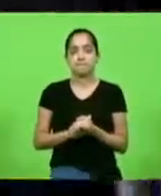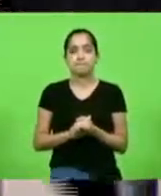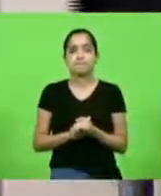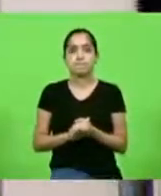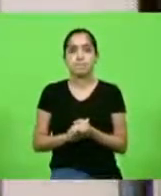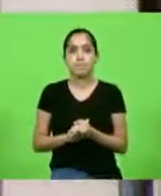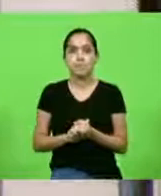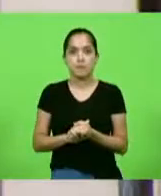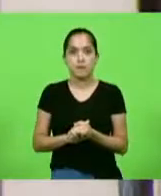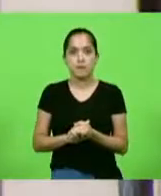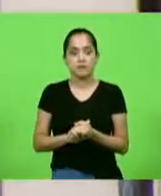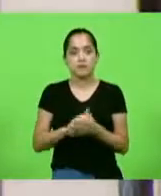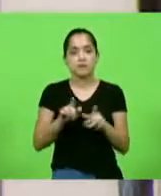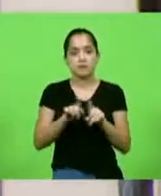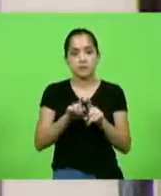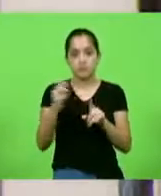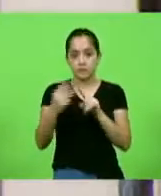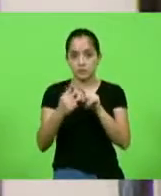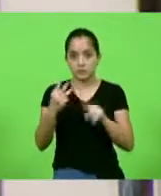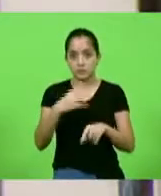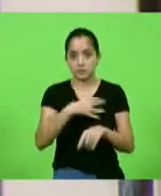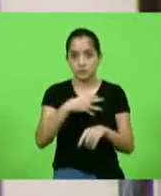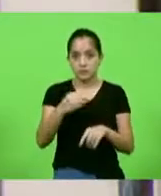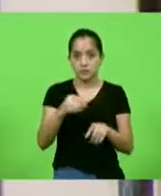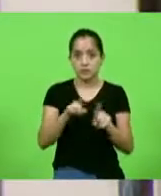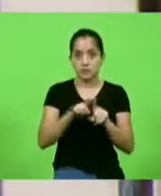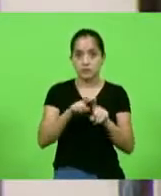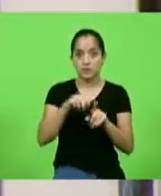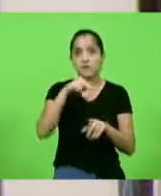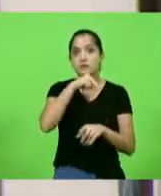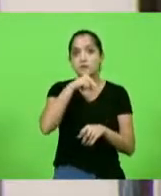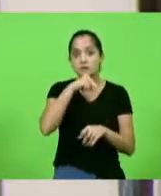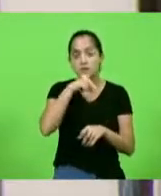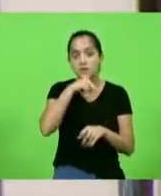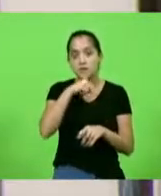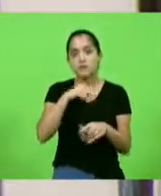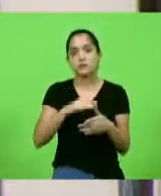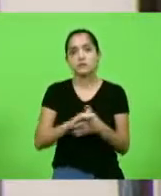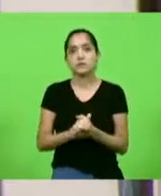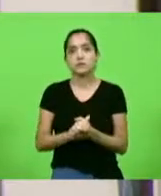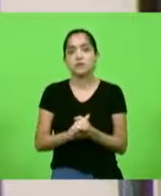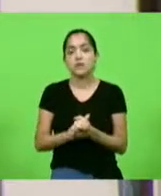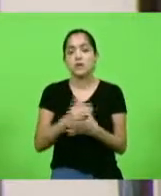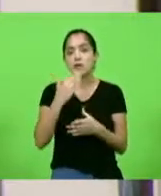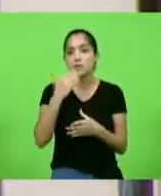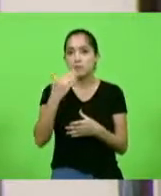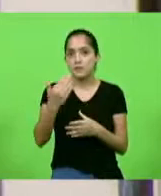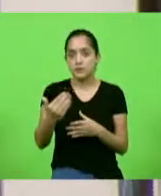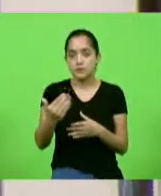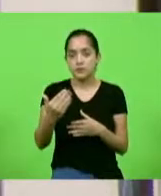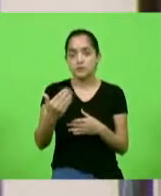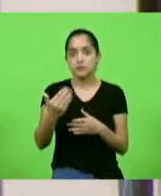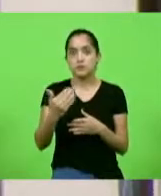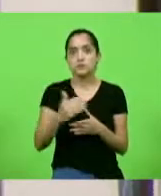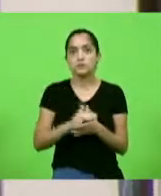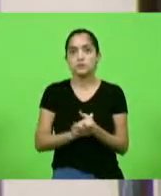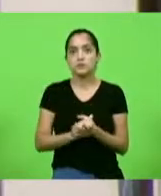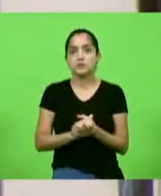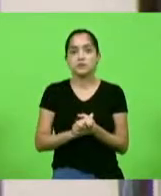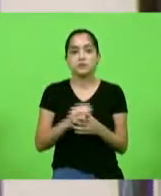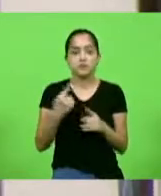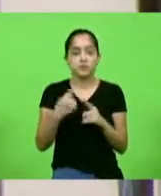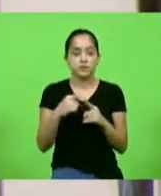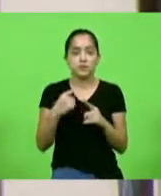e a Carla, aos netos. Pedi para fazer isso, deputada Adeluca, porque